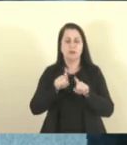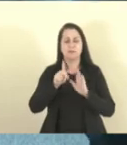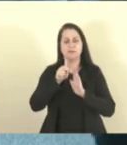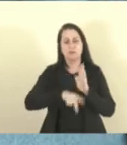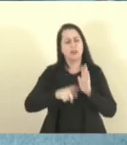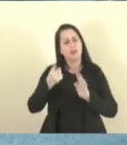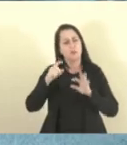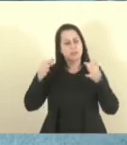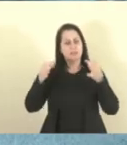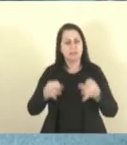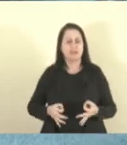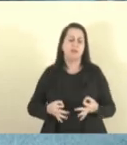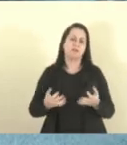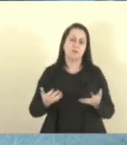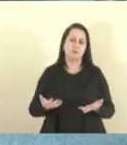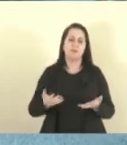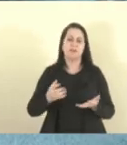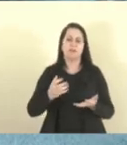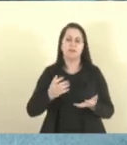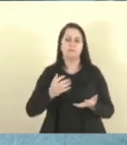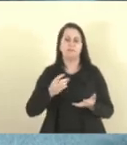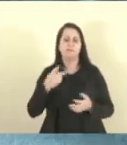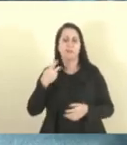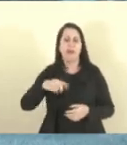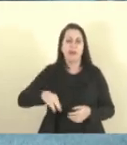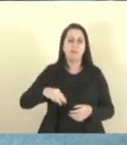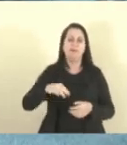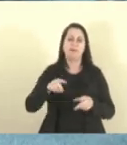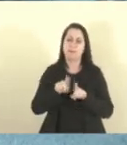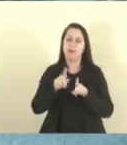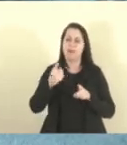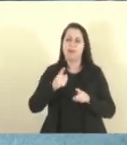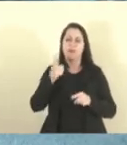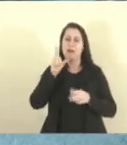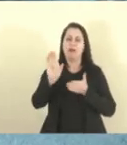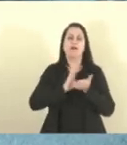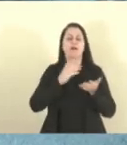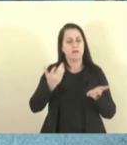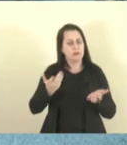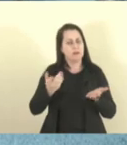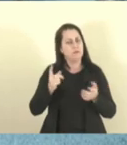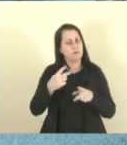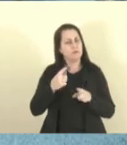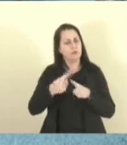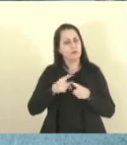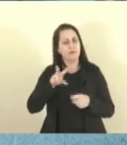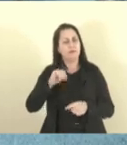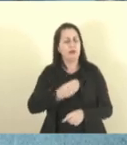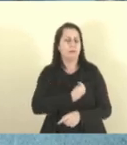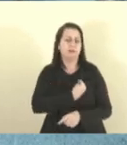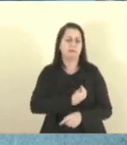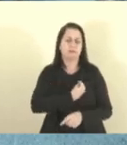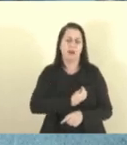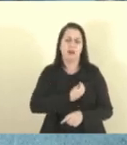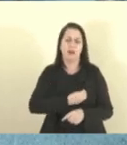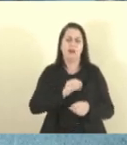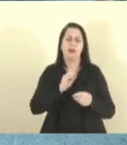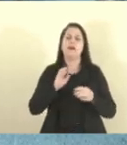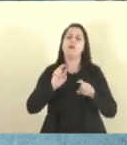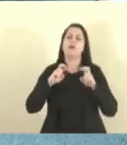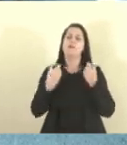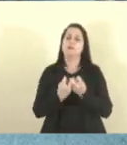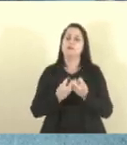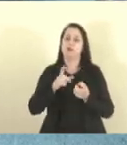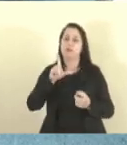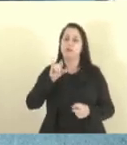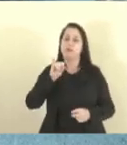justo, de forma alguma, que os militares não sejam contemplados também, porque eles vão participar de comissão de licitação, igual os civis vão participar.